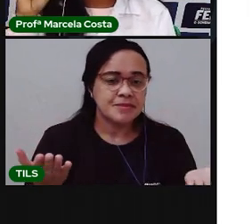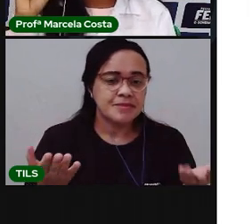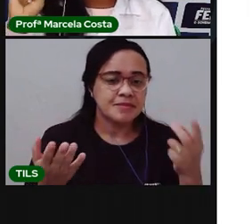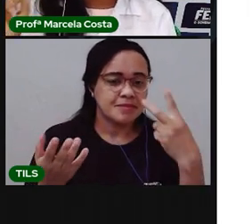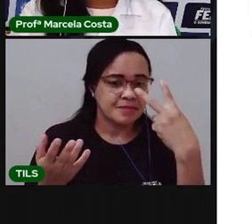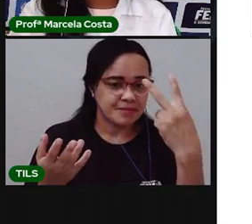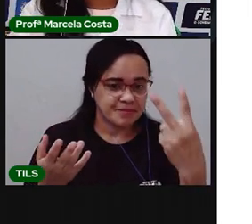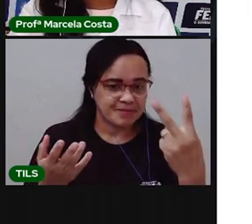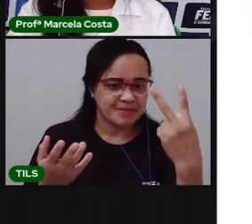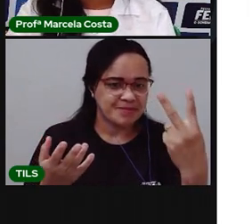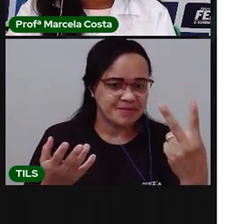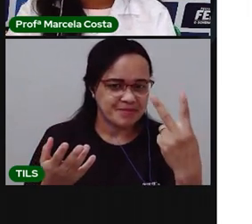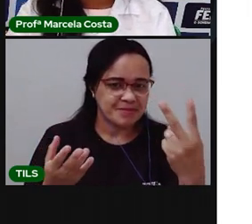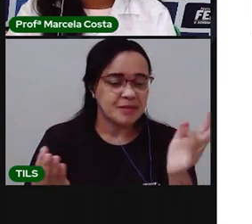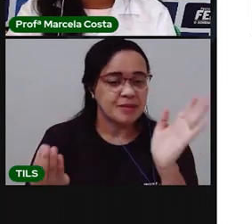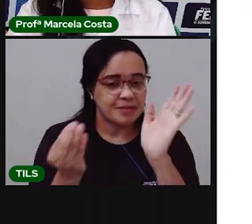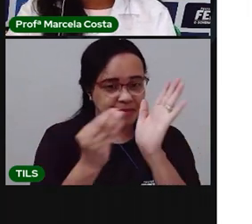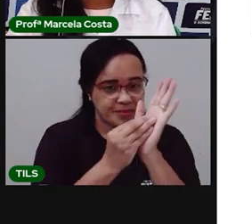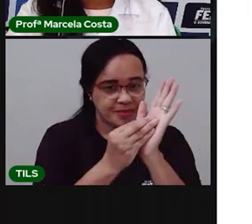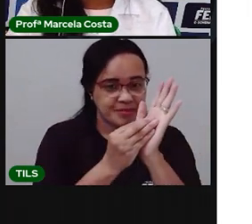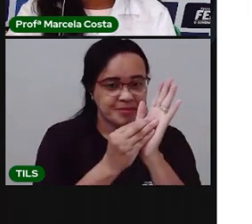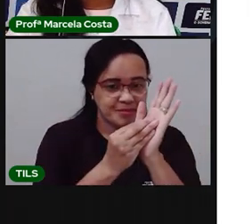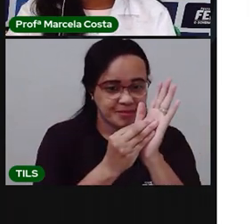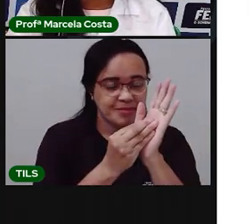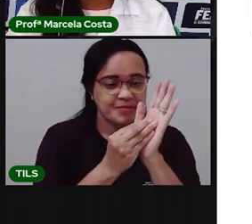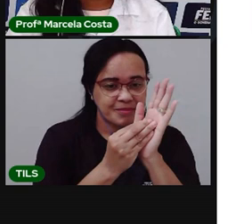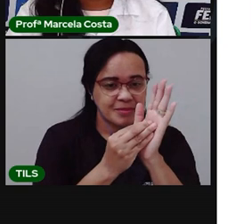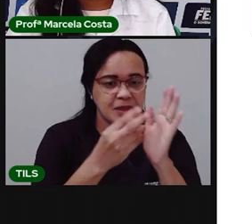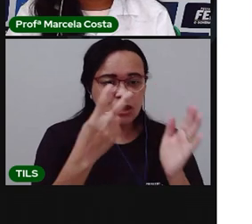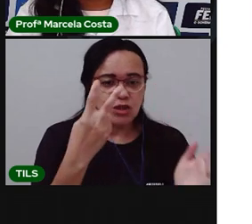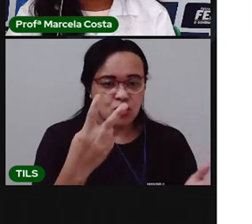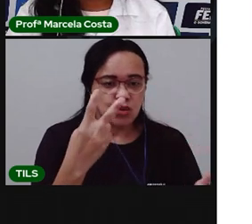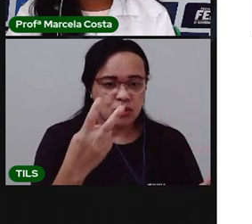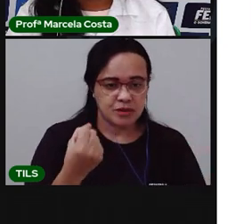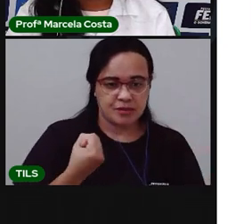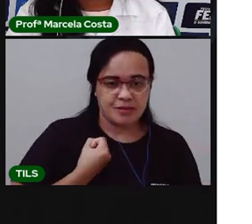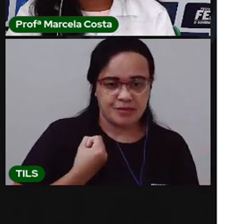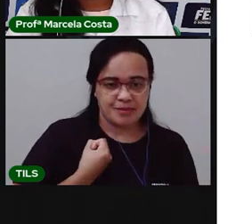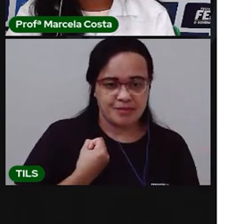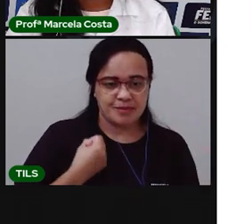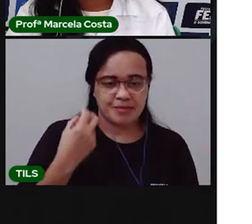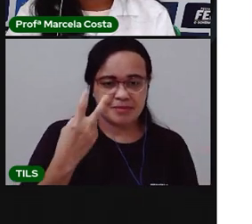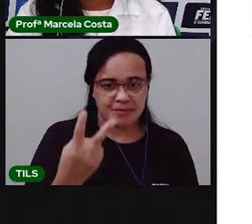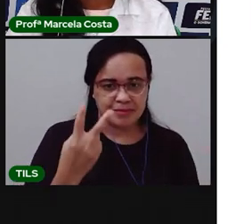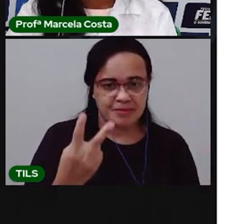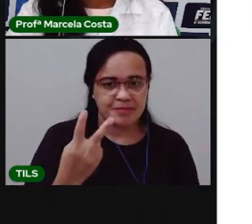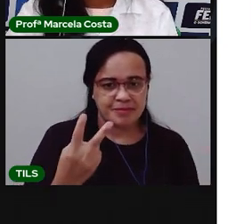Duas vezes. Então a gente vai colocar o número dois aqui nesse espaço.